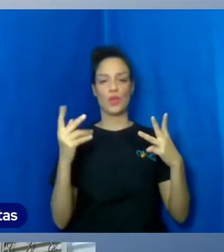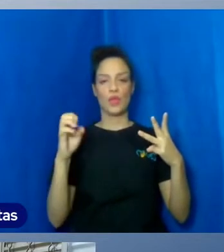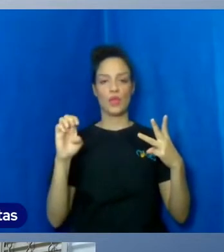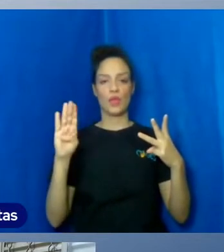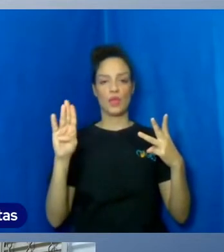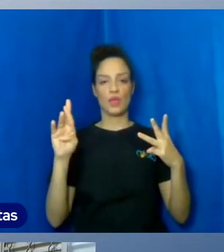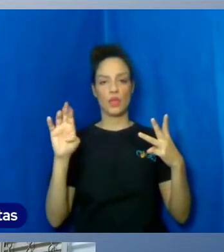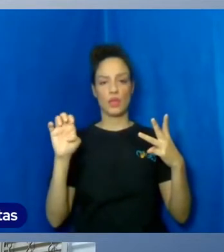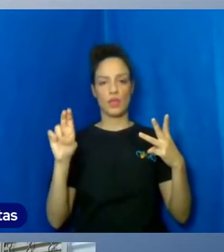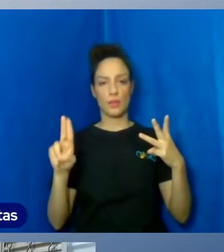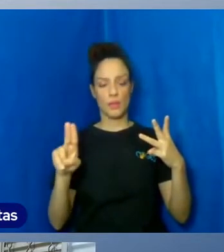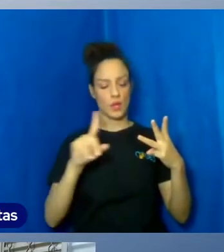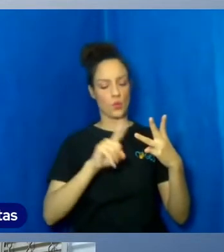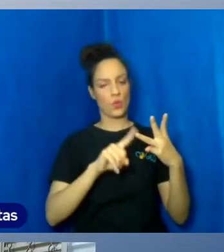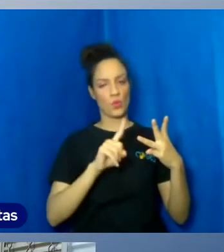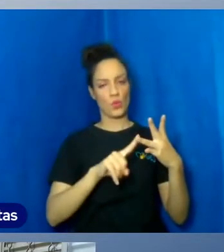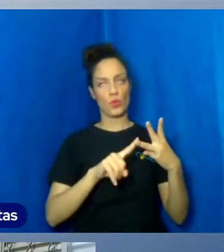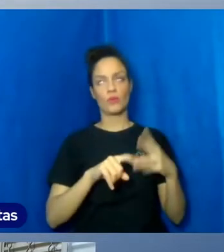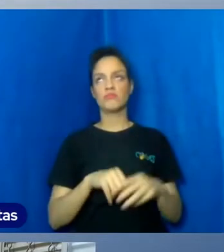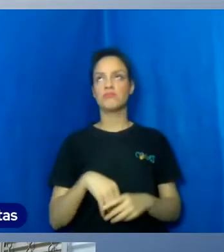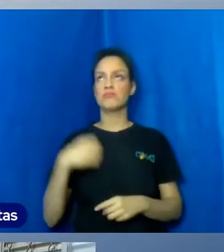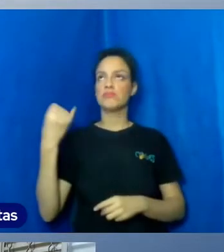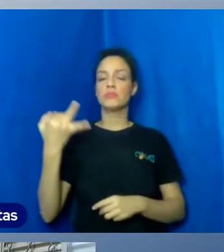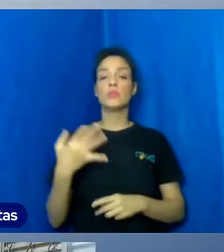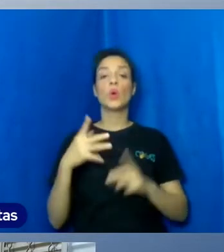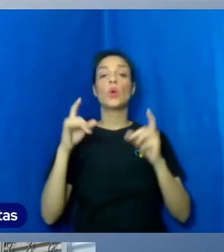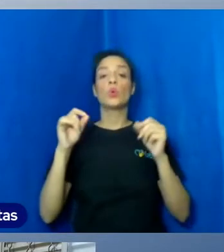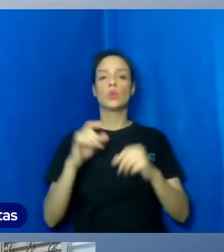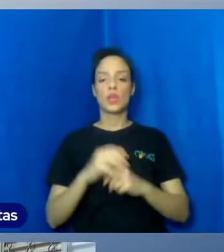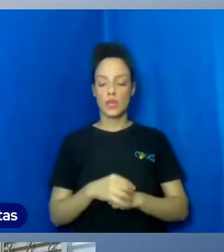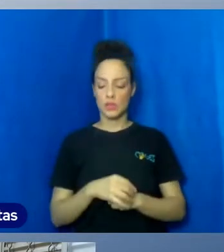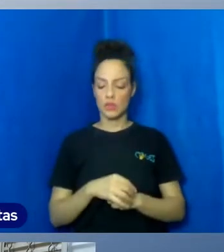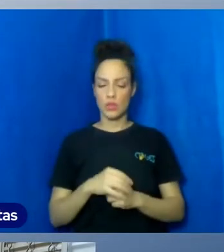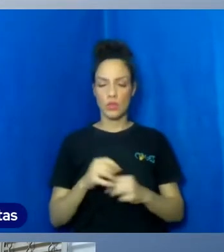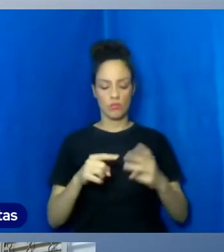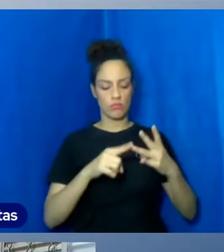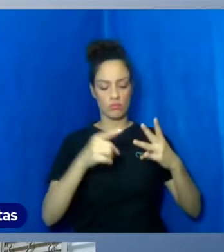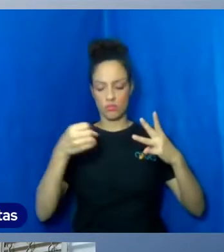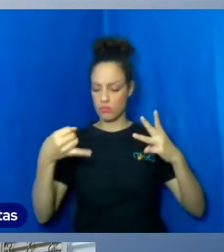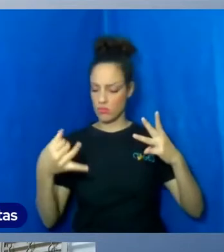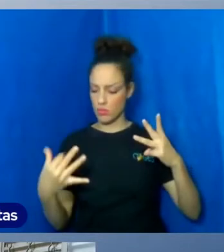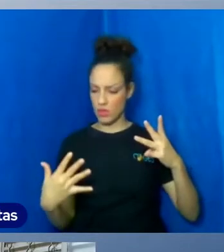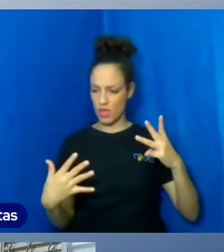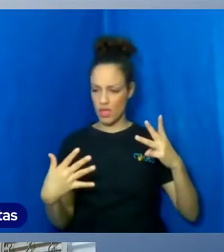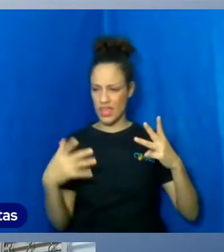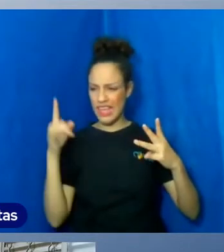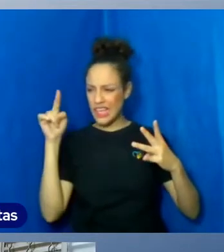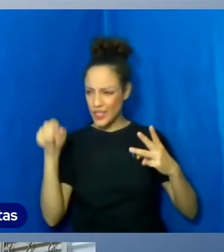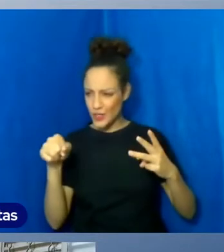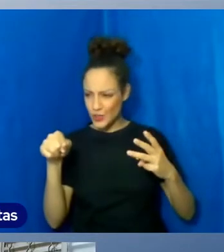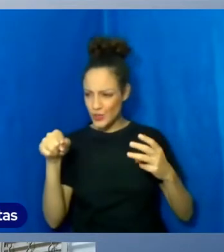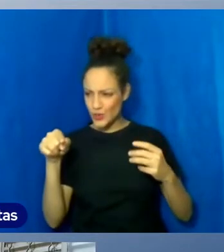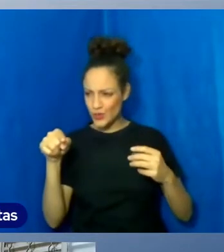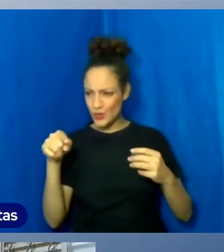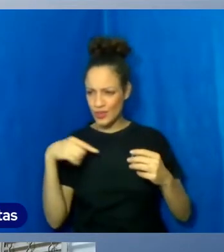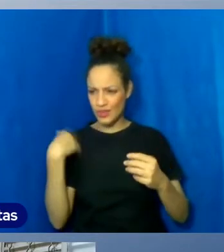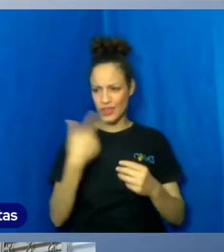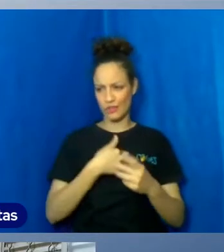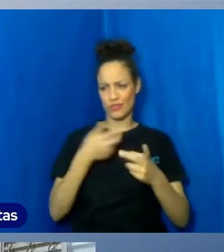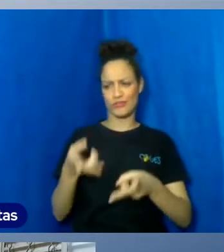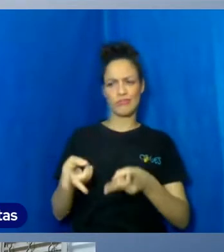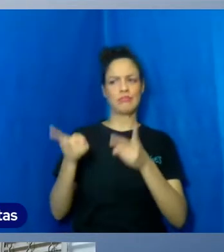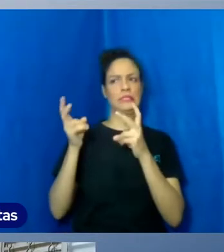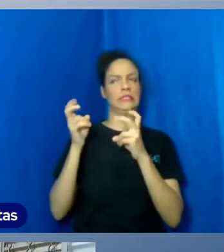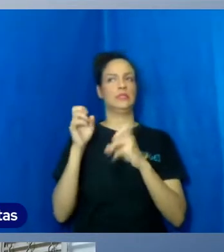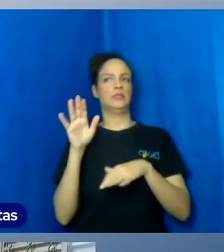existe na nossa realidade objetiva pode não ser tão verdadeiro. Aquilo que nós estamos